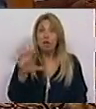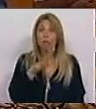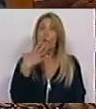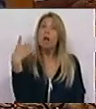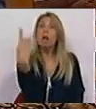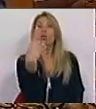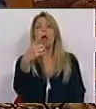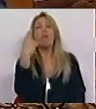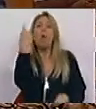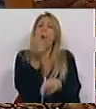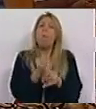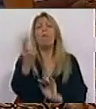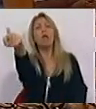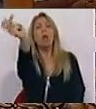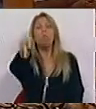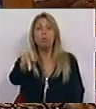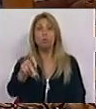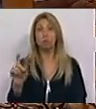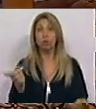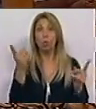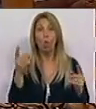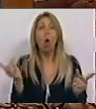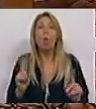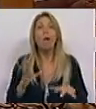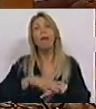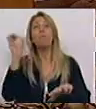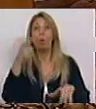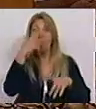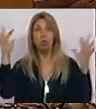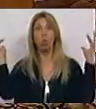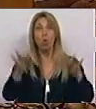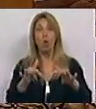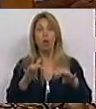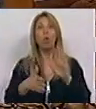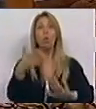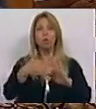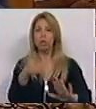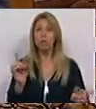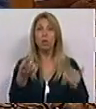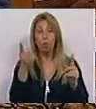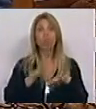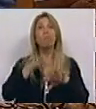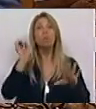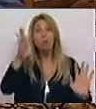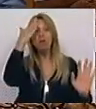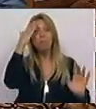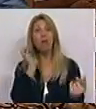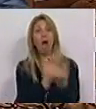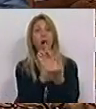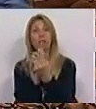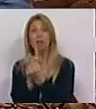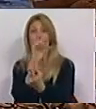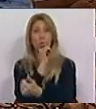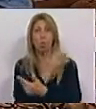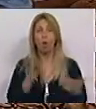e não resulta de um fluxo anormal às urgências. Resulta da falta de capacidade de atendimento. Num dia,